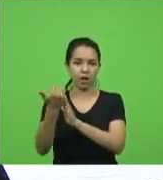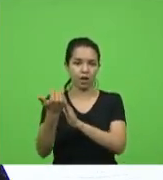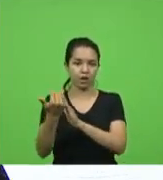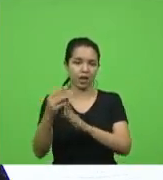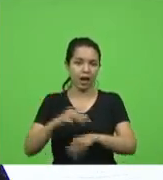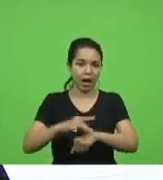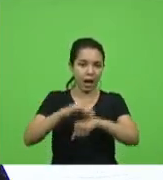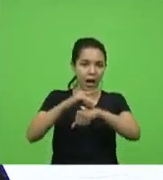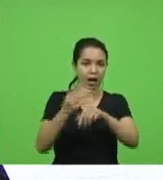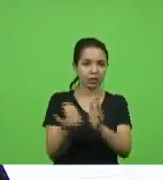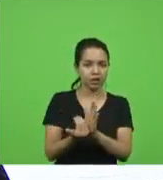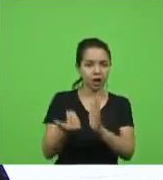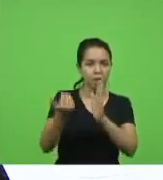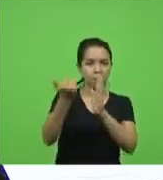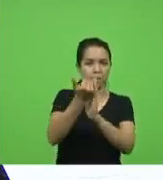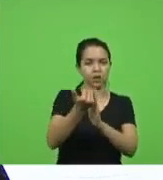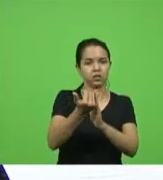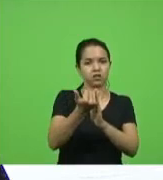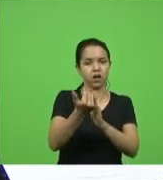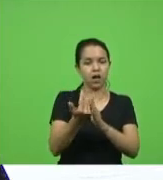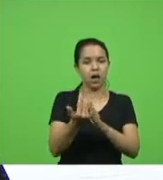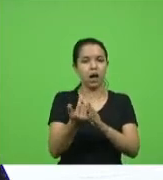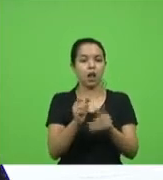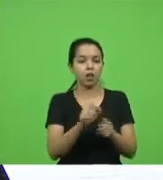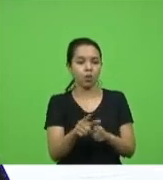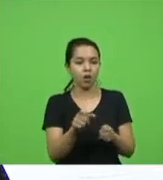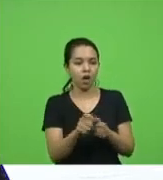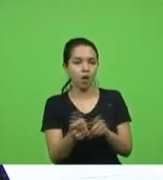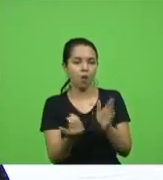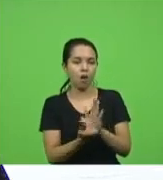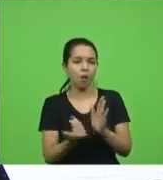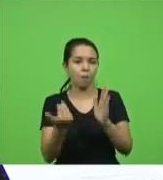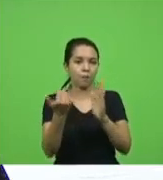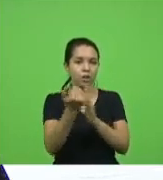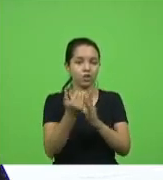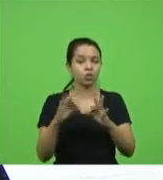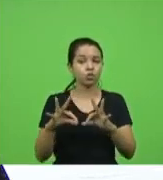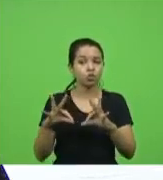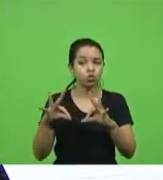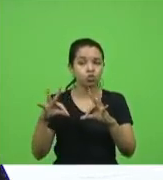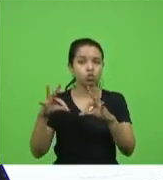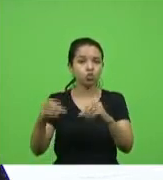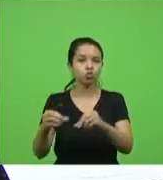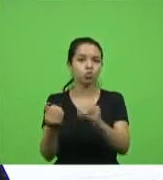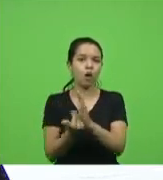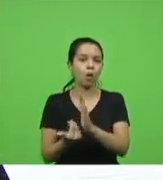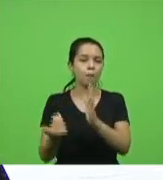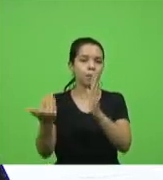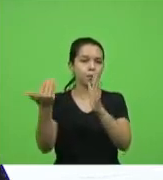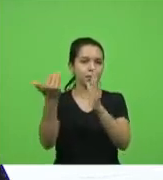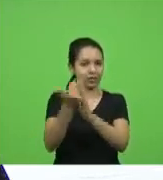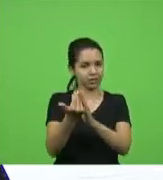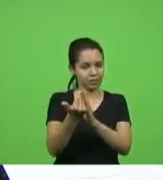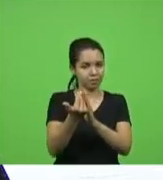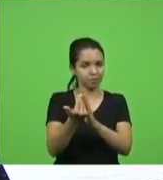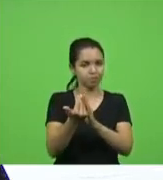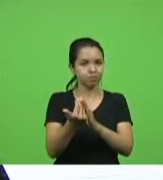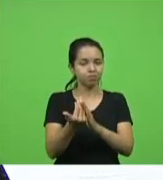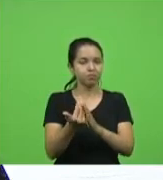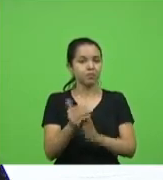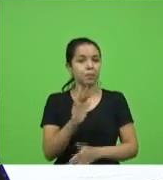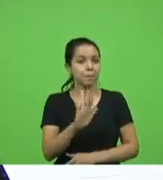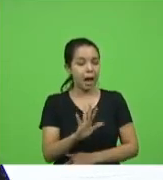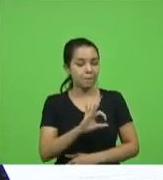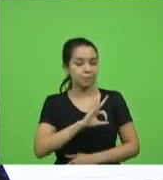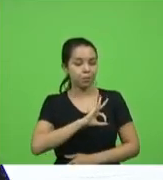dispara o aluguel dispara todos os custos disparam e o a PM